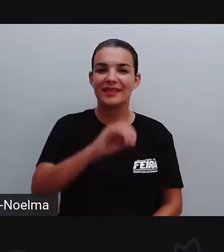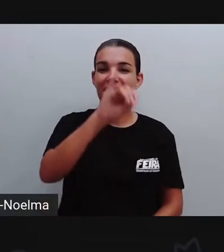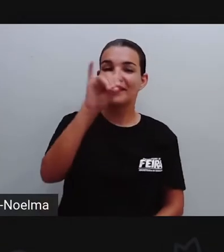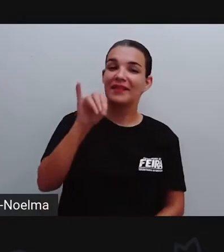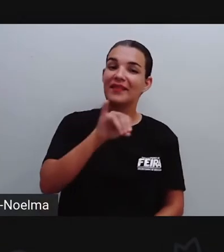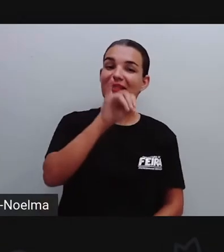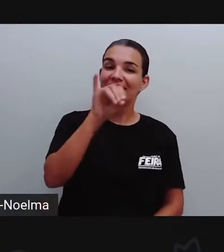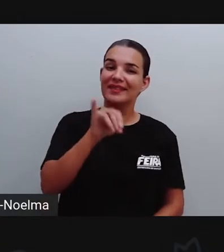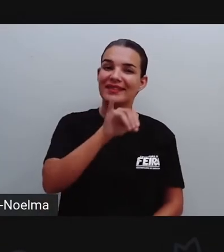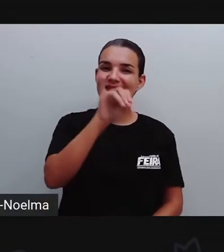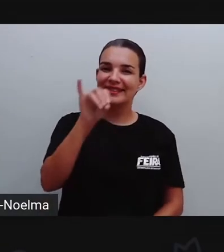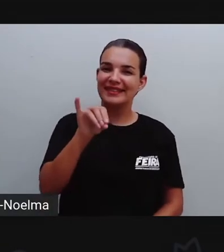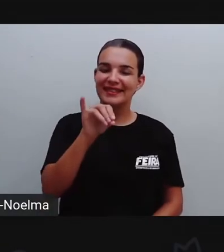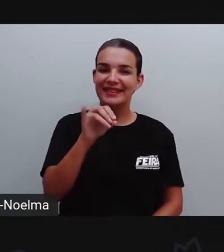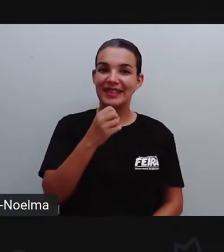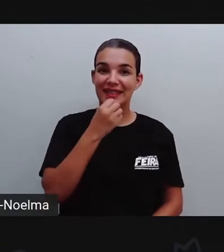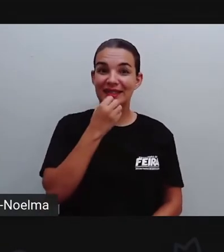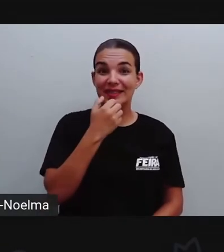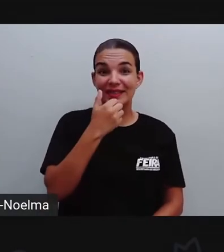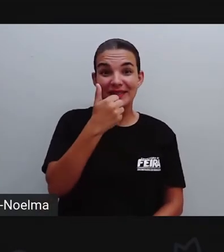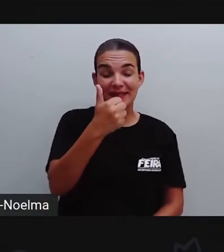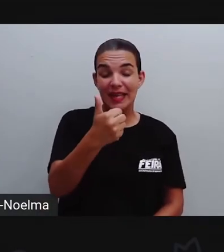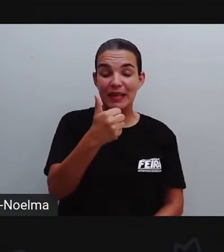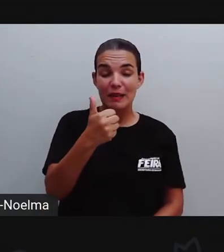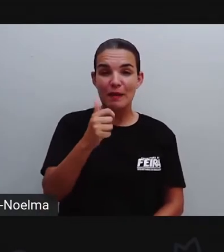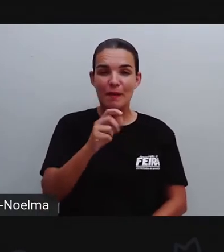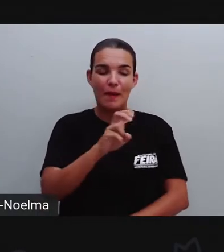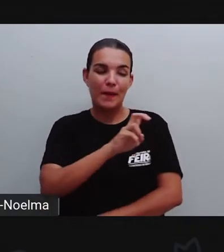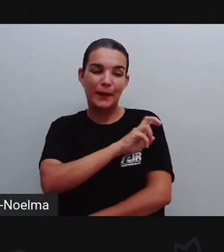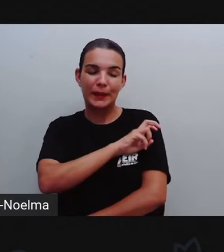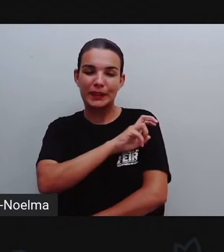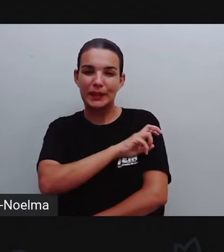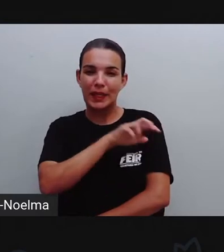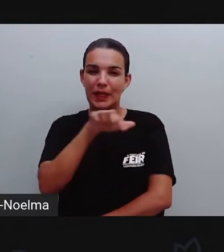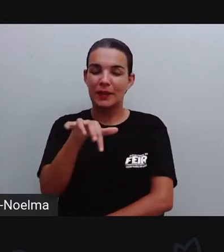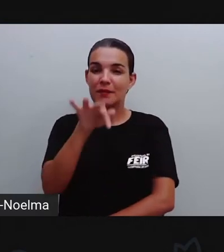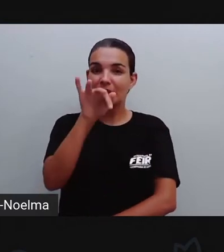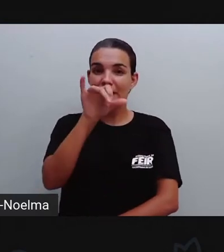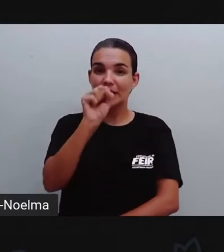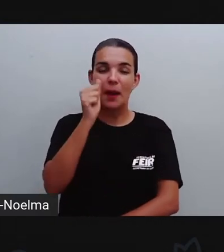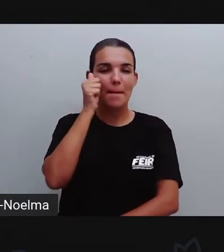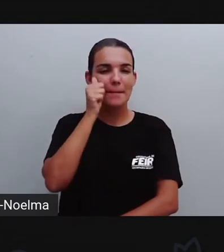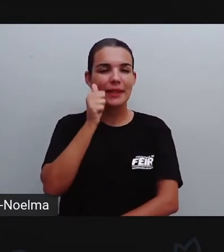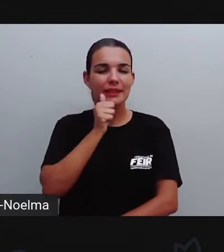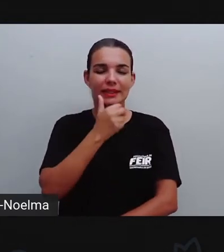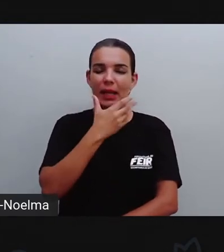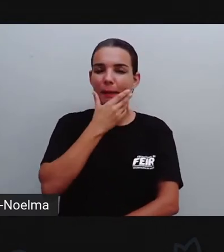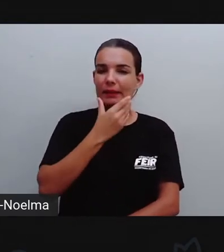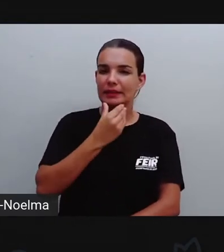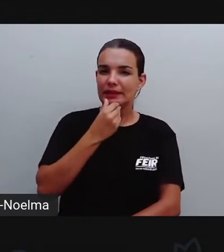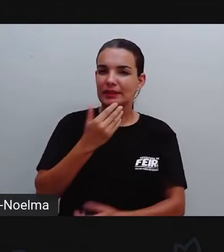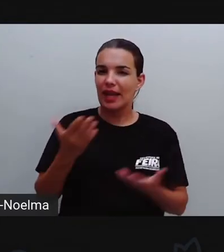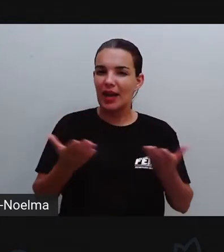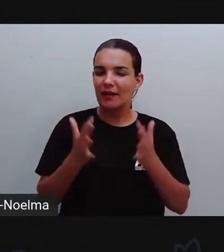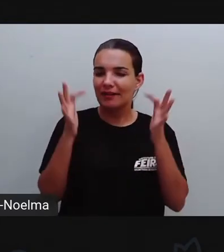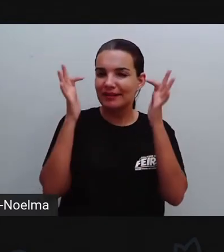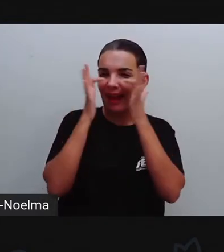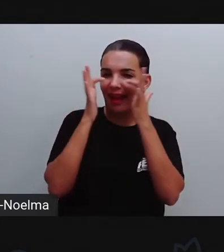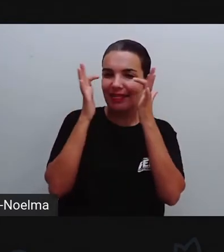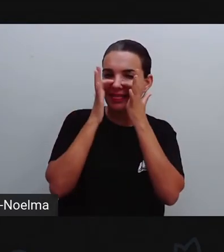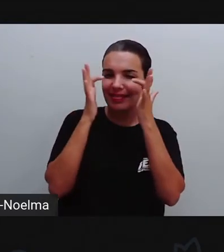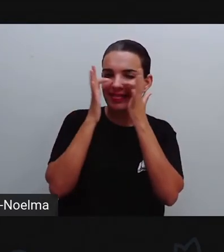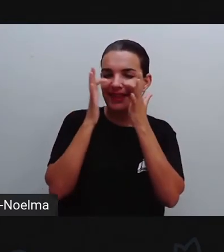Olá, turma do quinto ano de Feira de Santana, meninos e meninas que estão aí, ó, atentos,